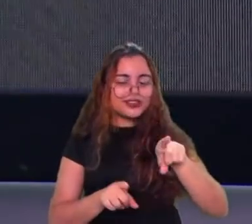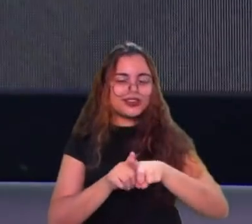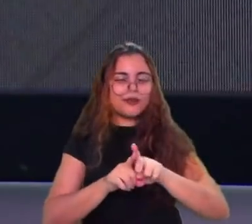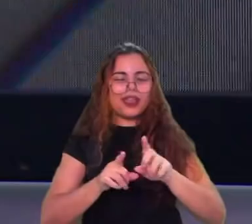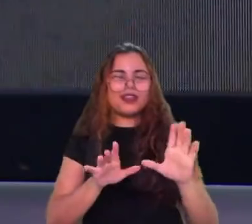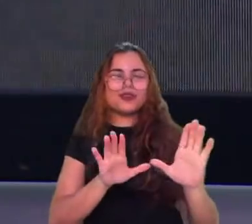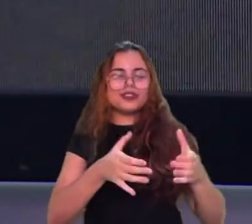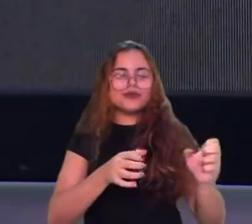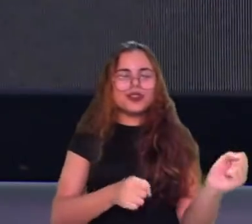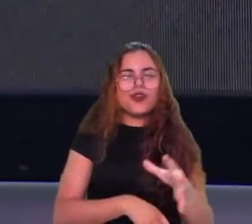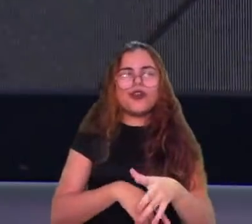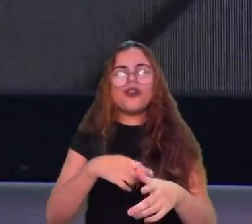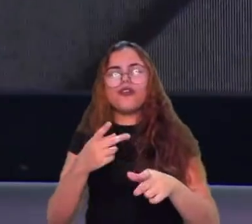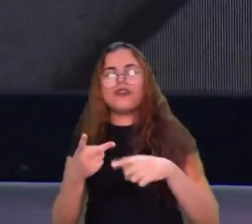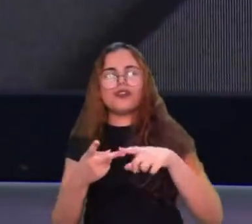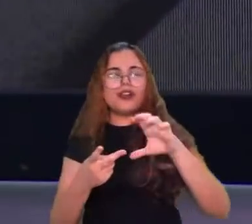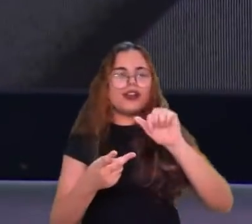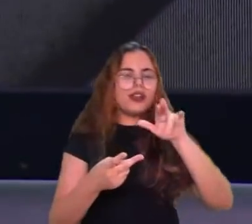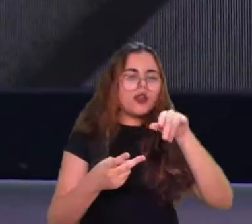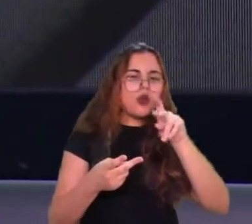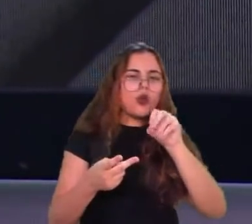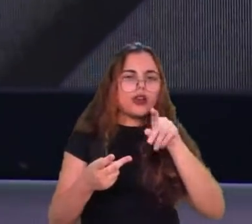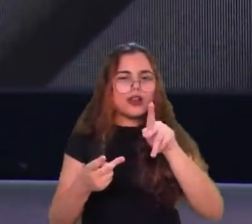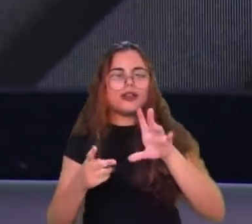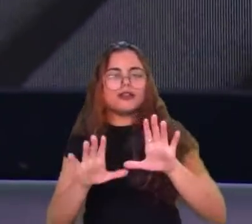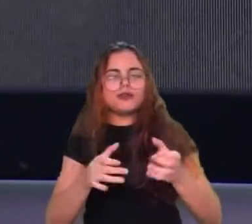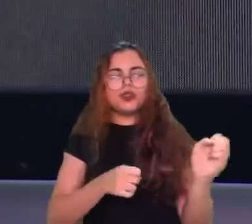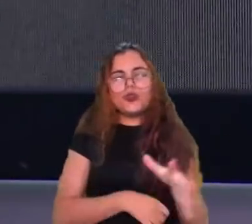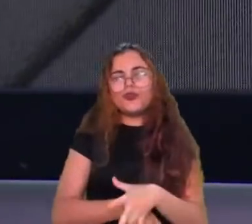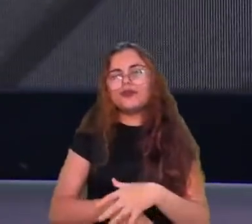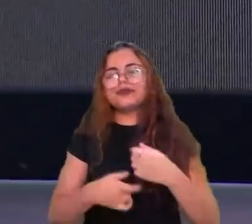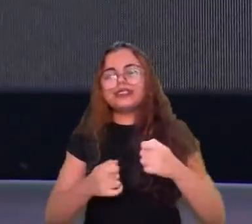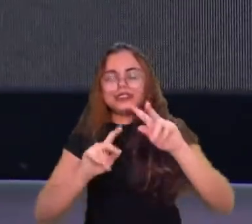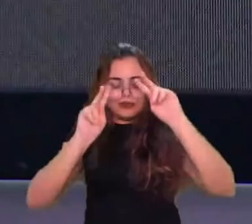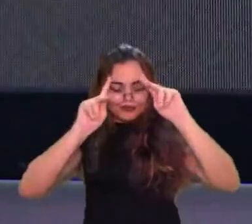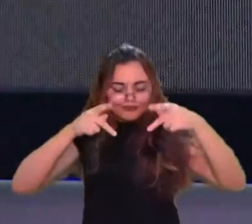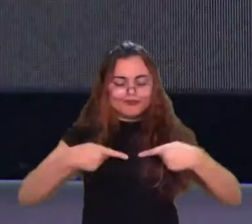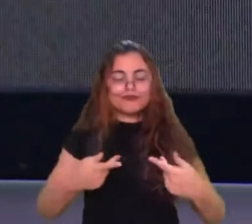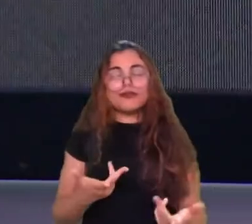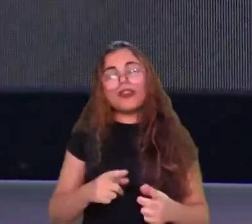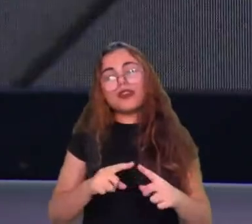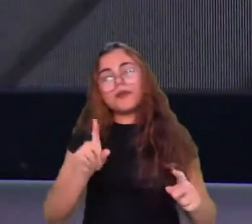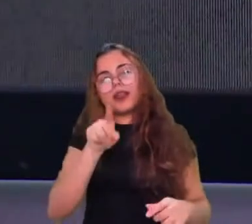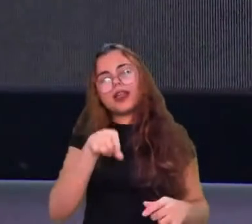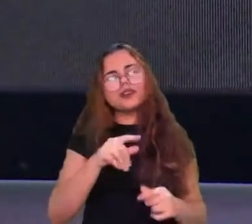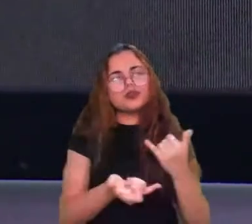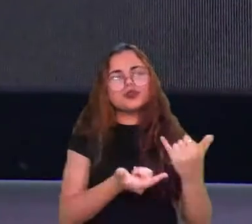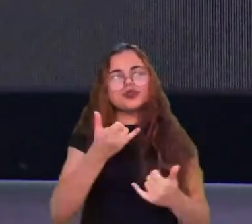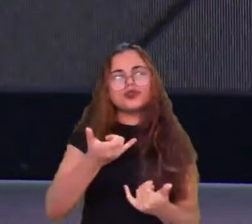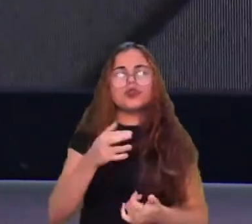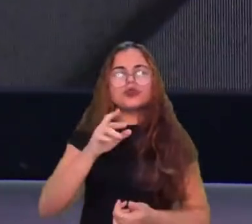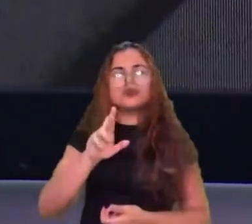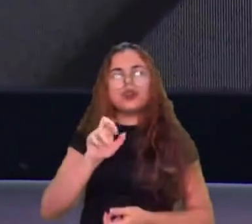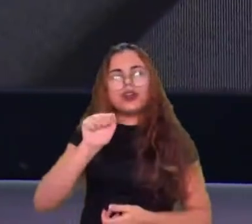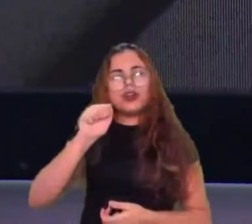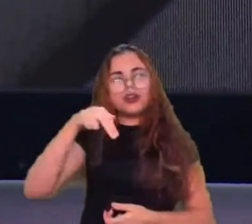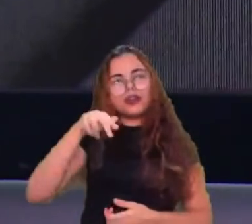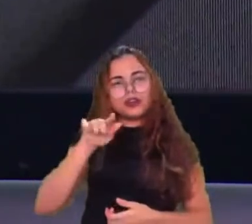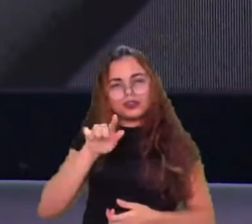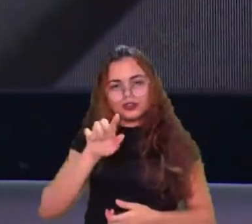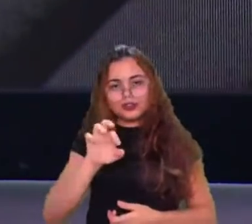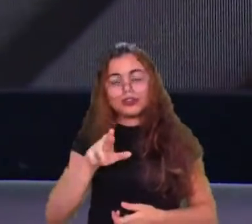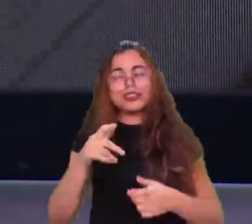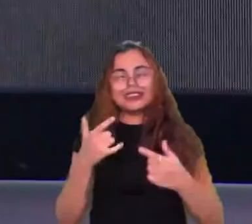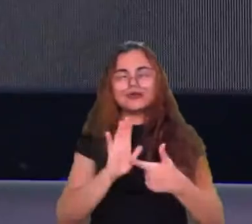voltar aos conformes porém o jogo do Ranger especificamente cara ele vem demonstrando que nem eu falei uma montanha